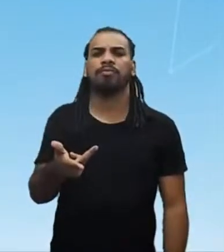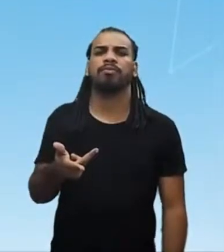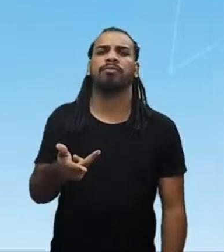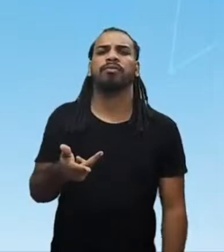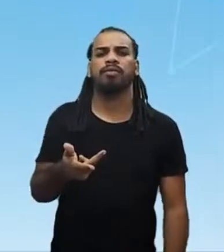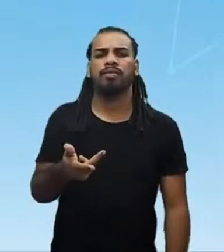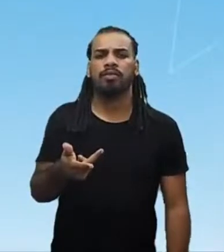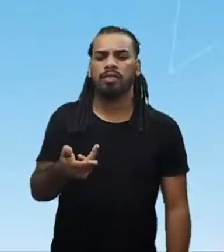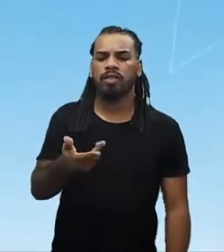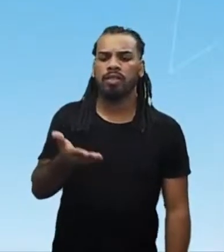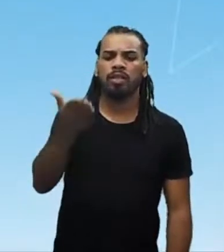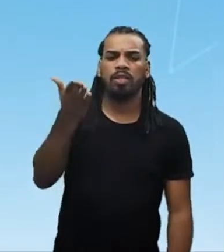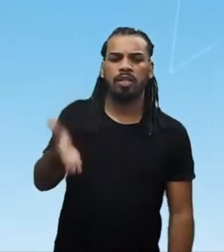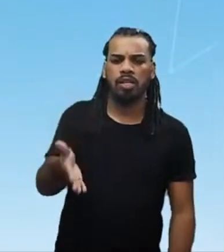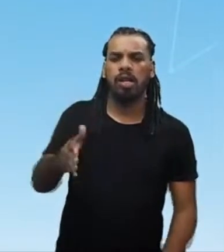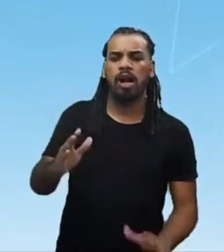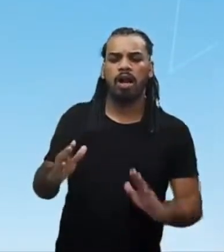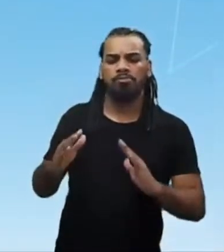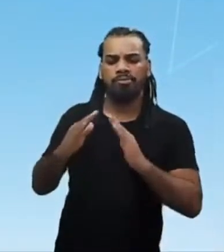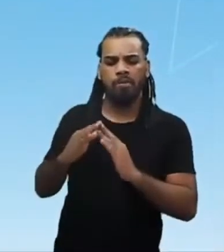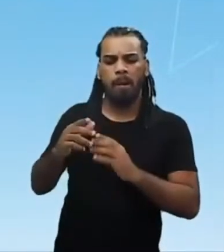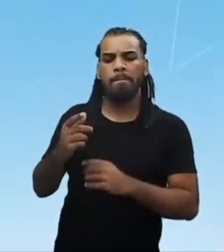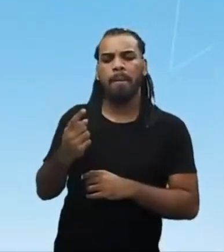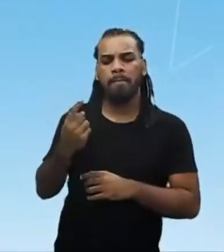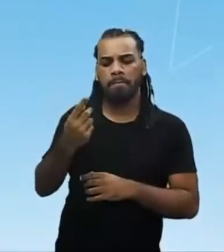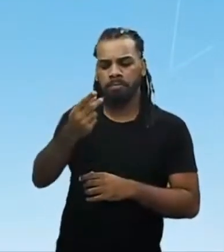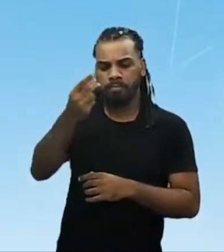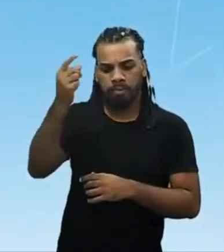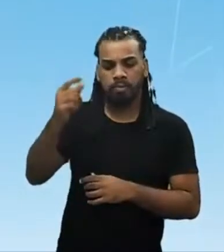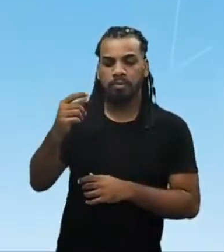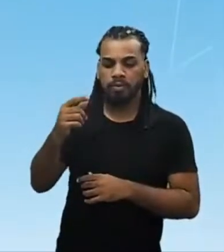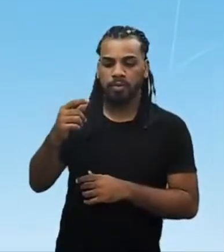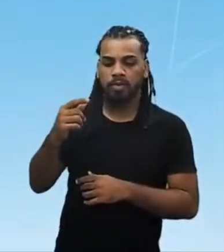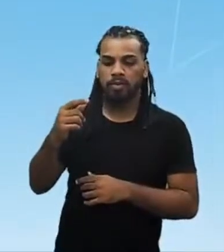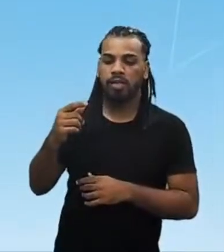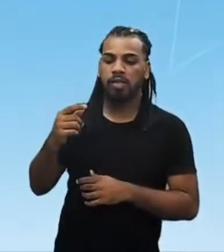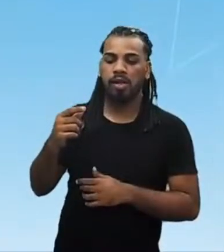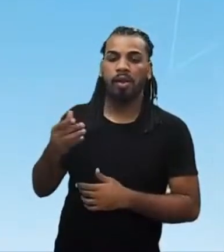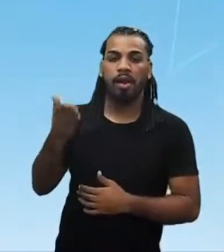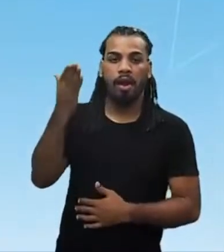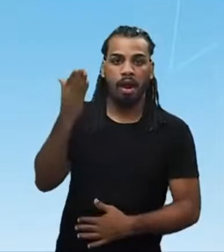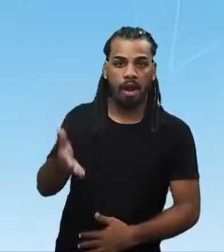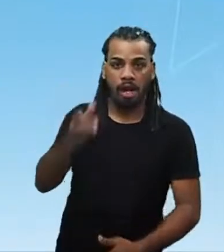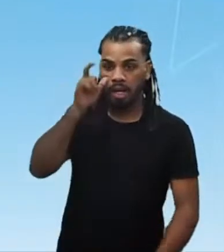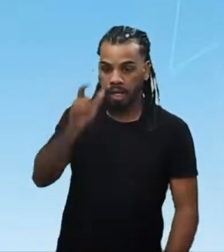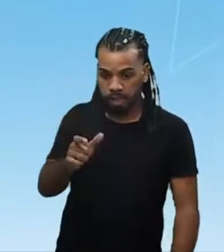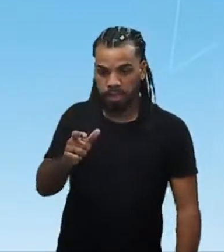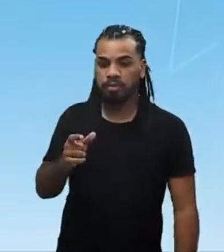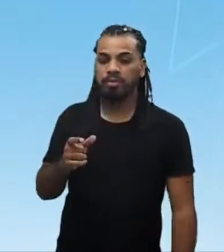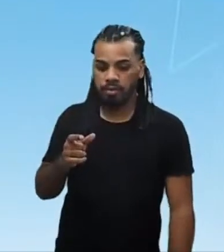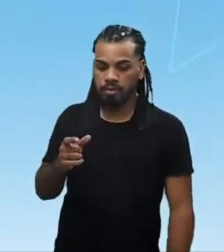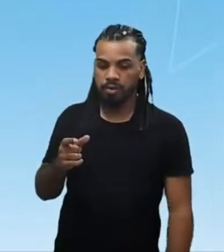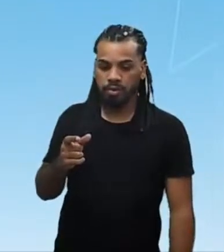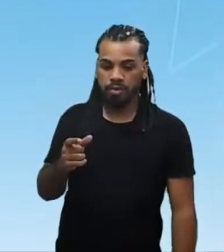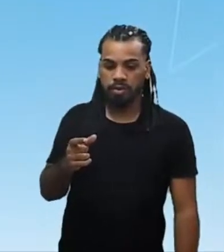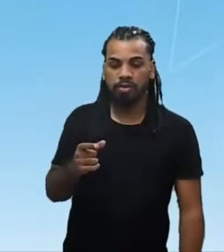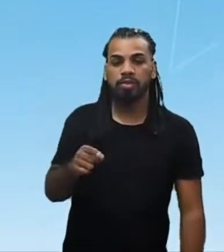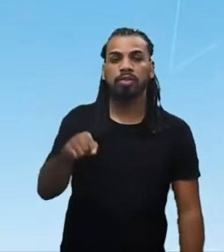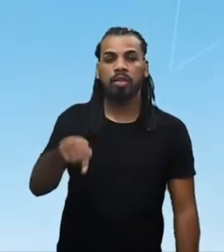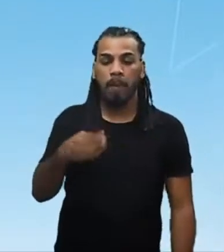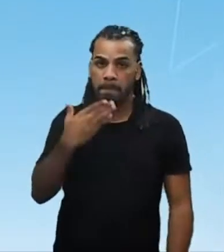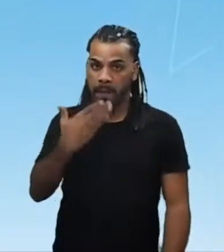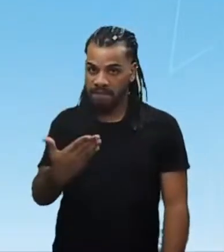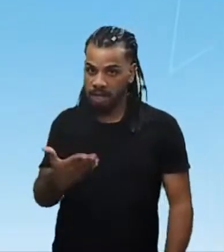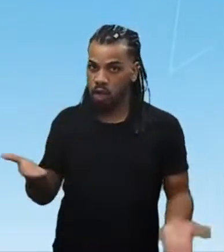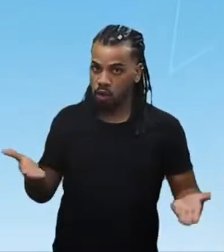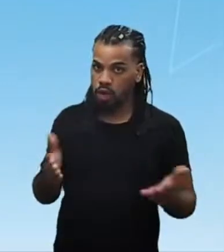a esses primeiros habitantes? A forma mais interessante, a que nós damos preferência hoje,